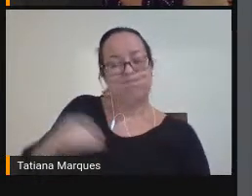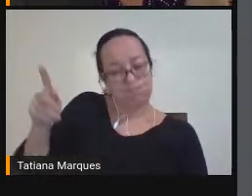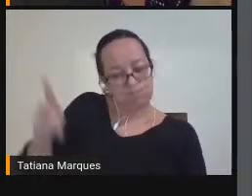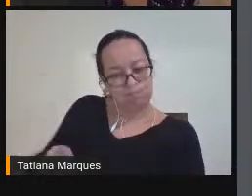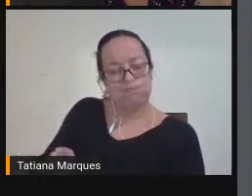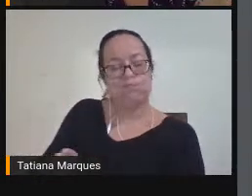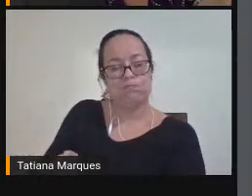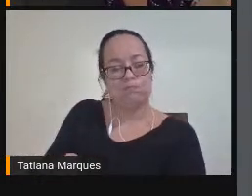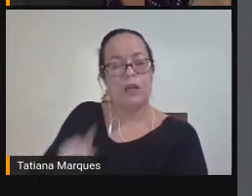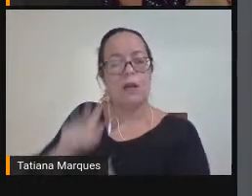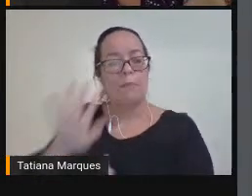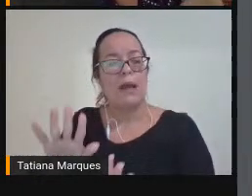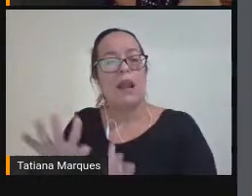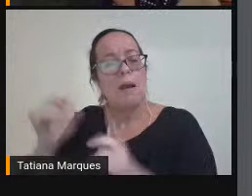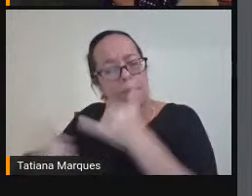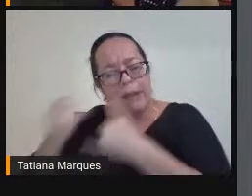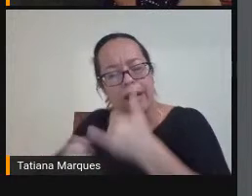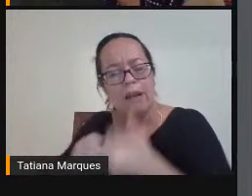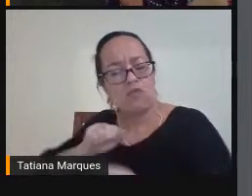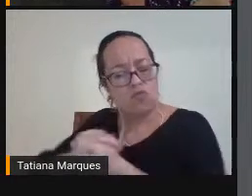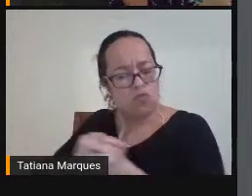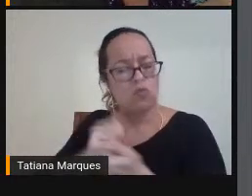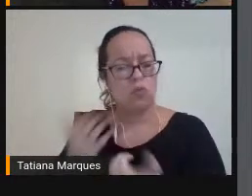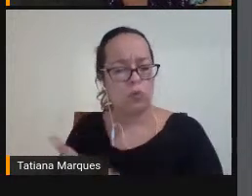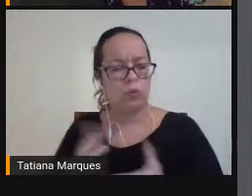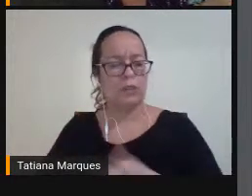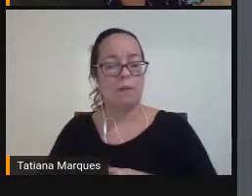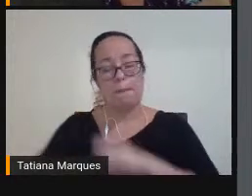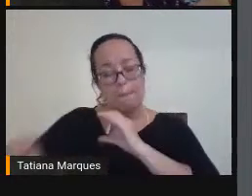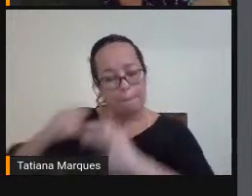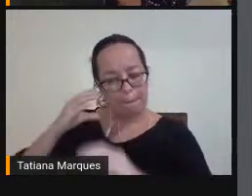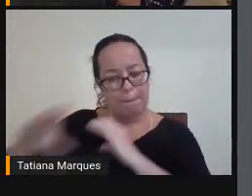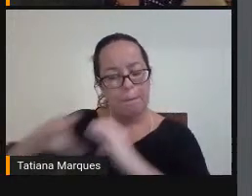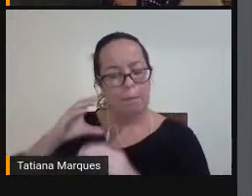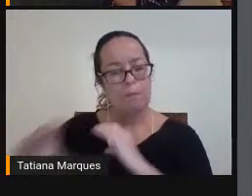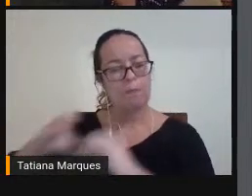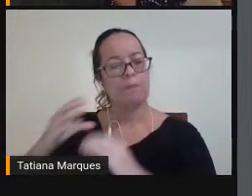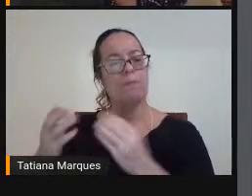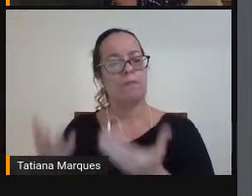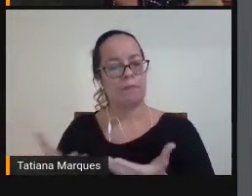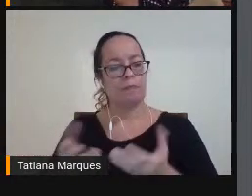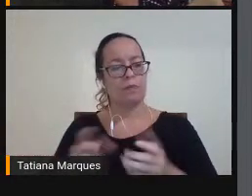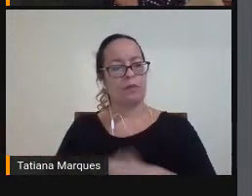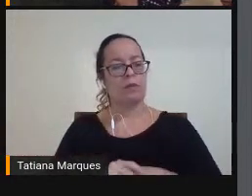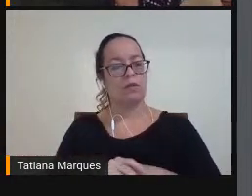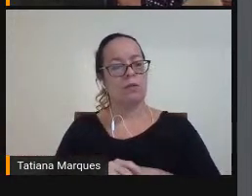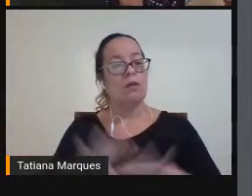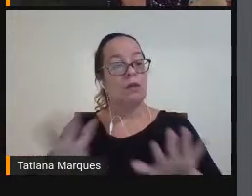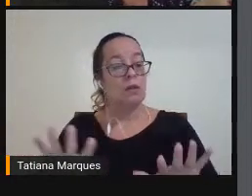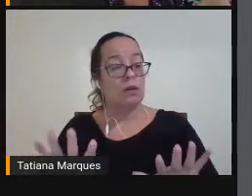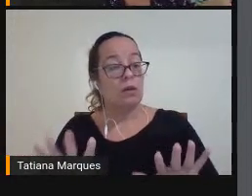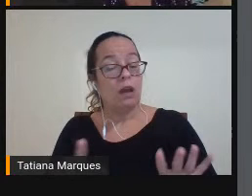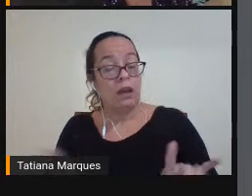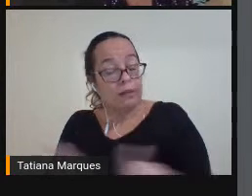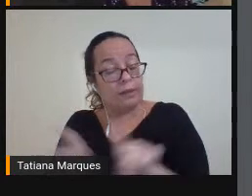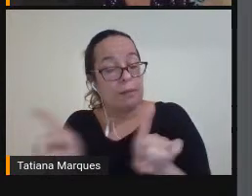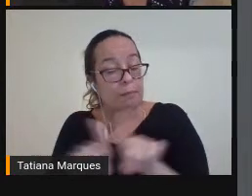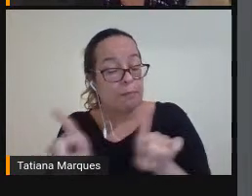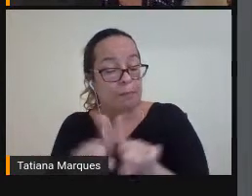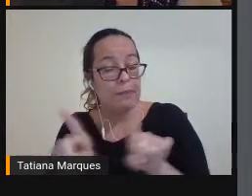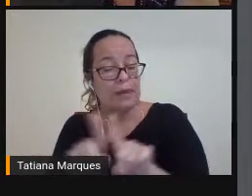Brincando Junto Se Comunicando E Nós também Temos A